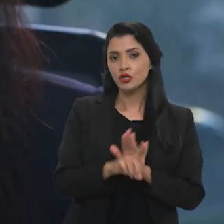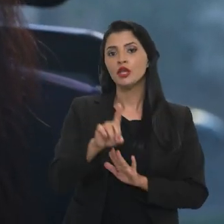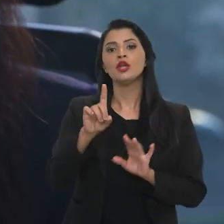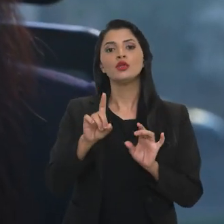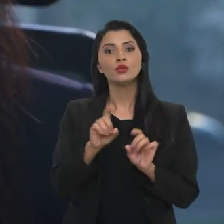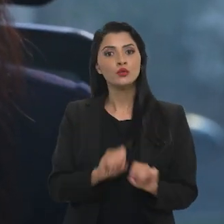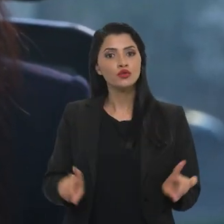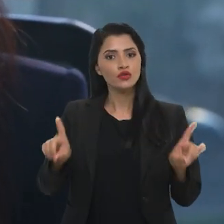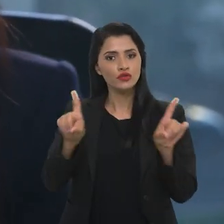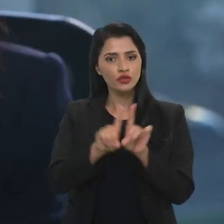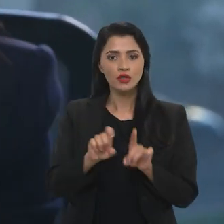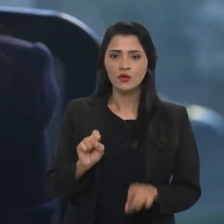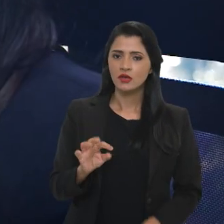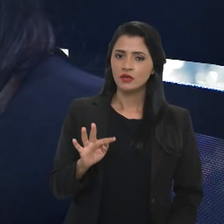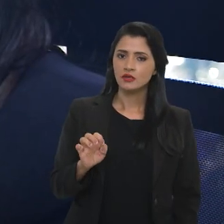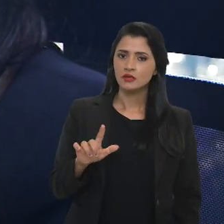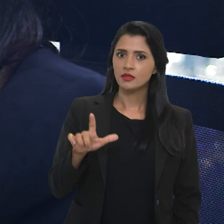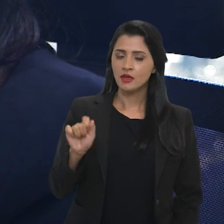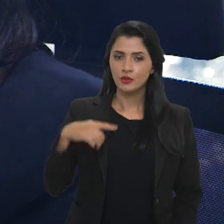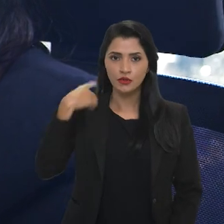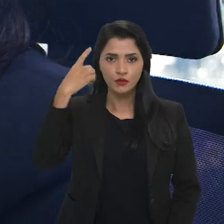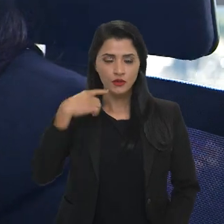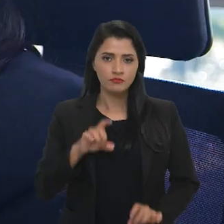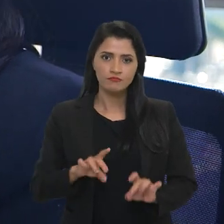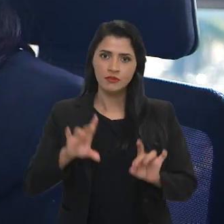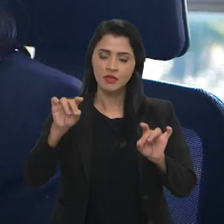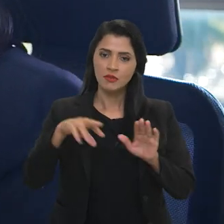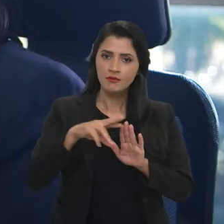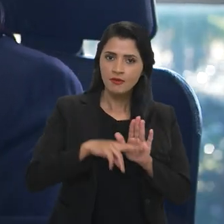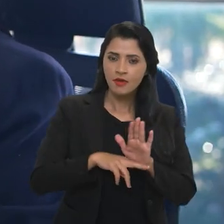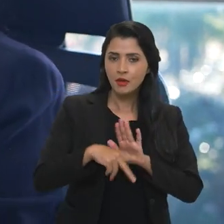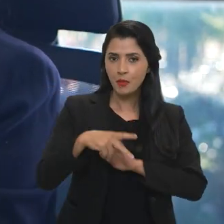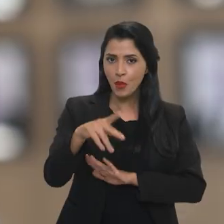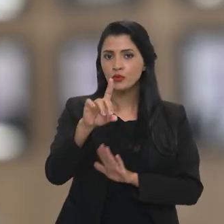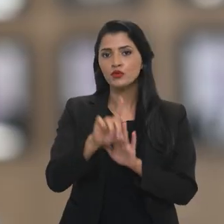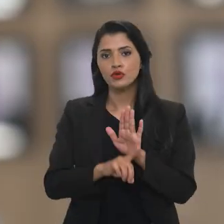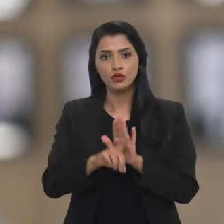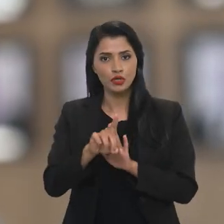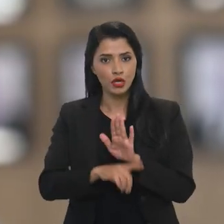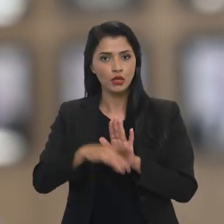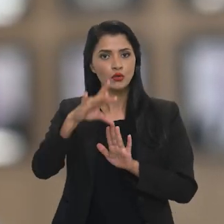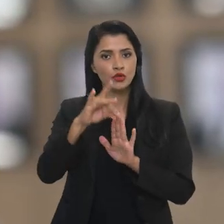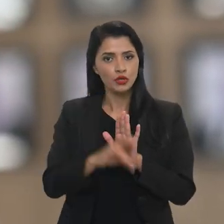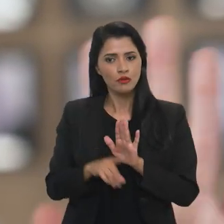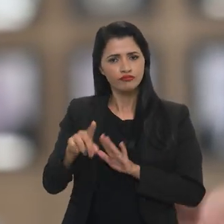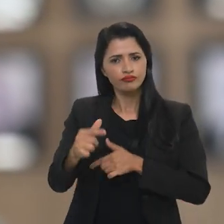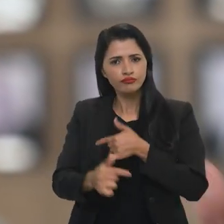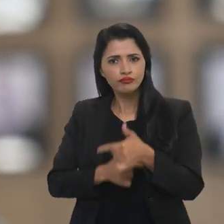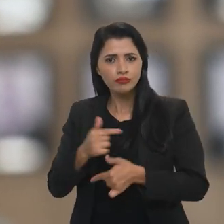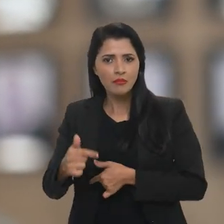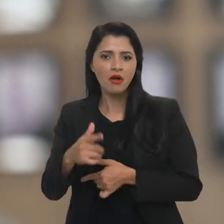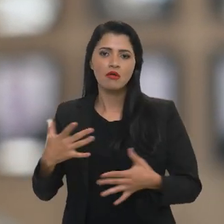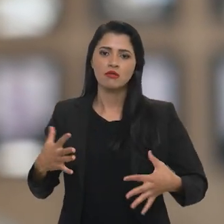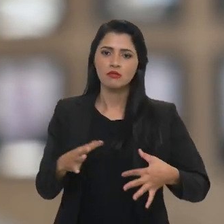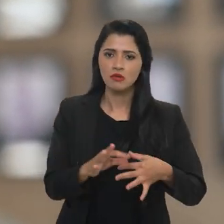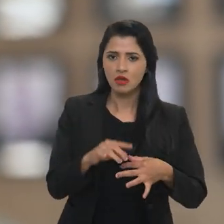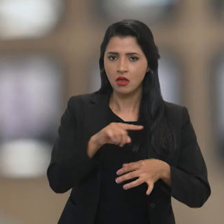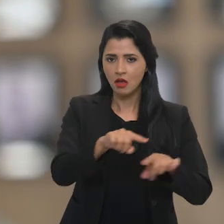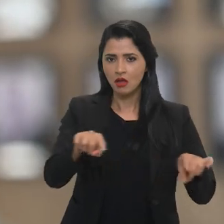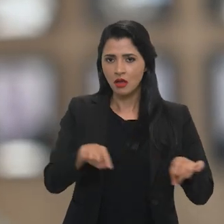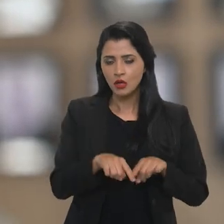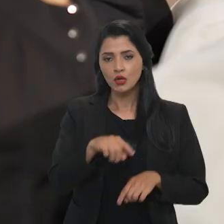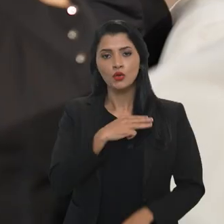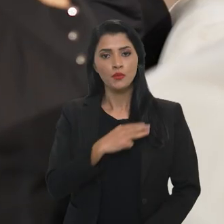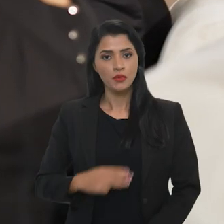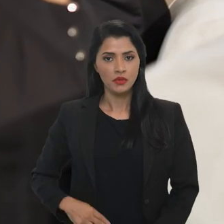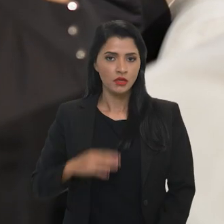direitos digitais Estela Aranha. Advogada, especialista em regulação e direito digital, Estela trabalha diretamente ligada